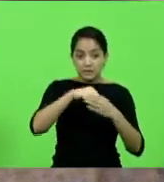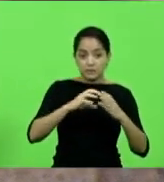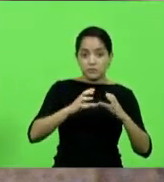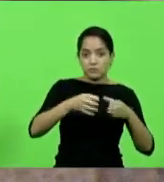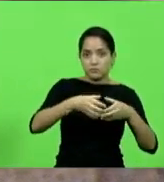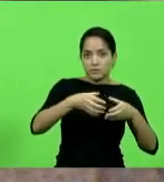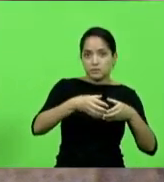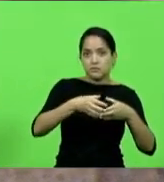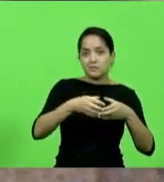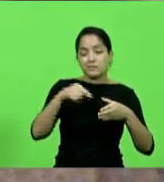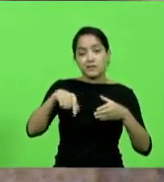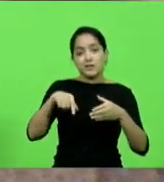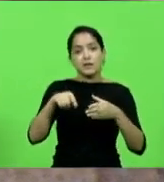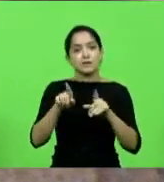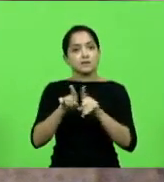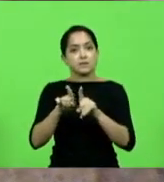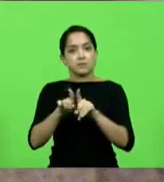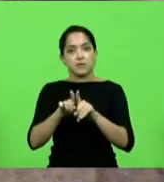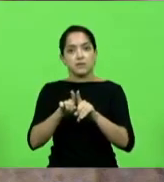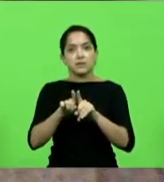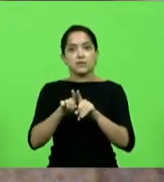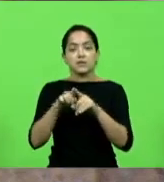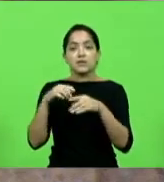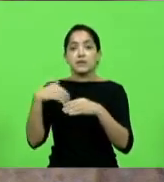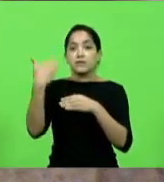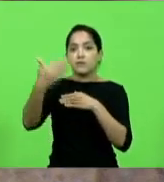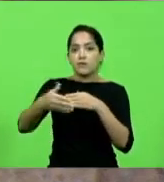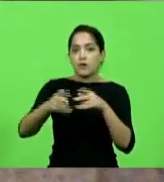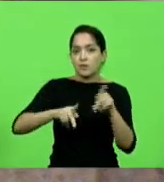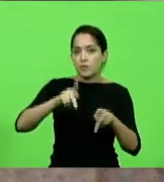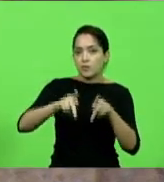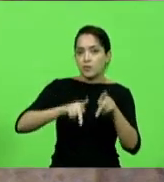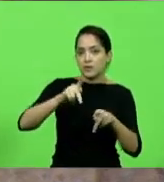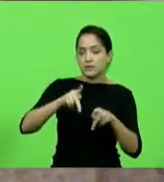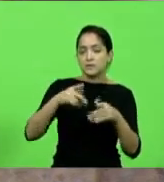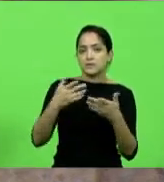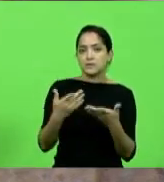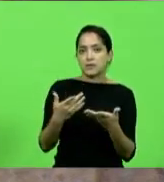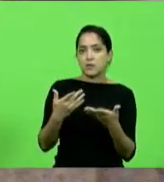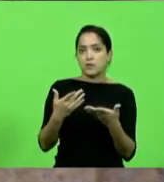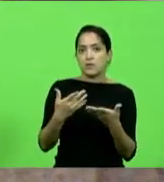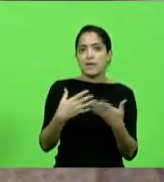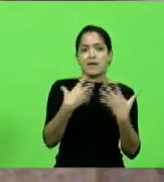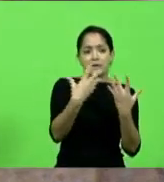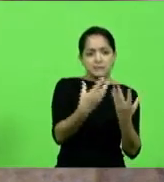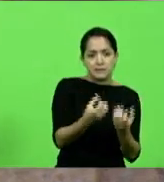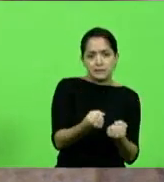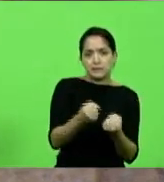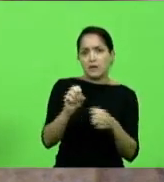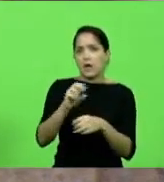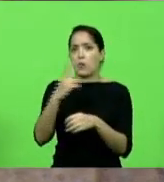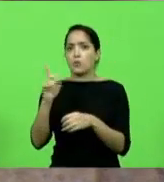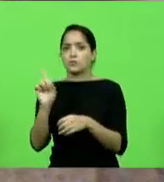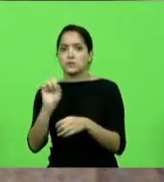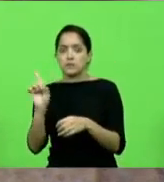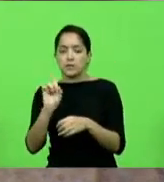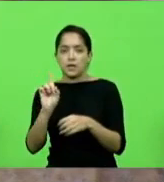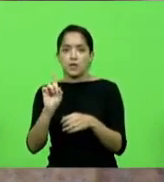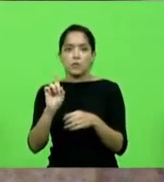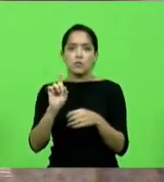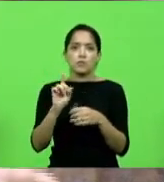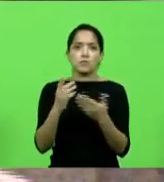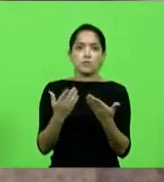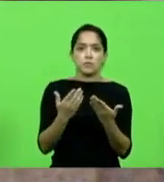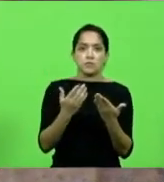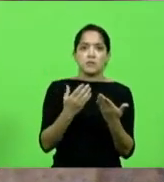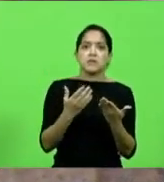casa será da mesma forma. E o nosso eleitor que está nos ouvindo, não se trata aqui de ser a favor ou contra o bandido, mas se há ou não